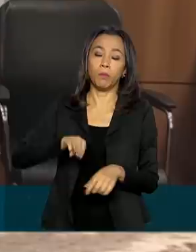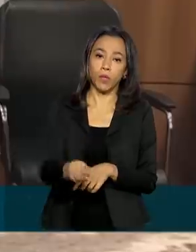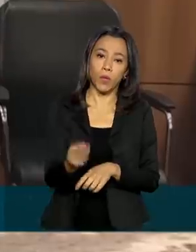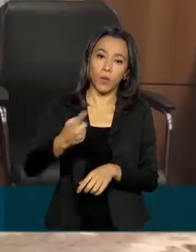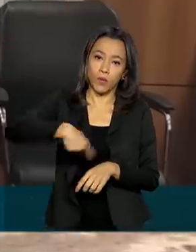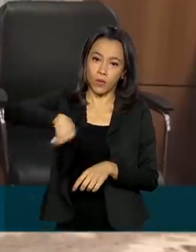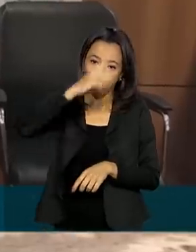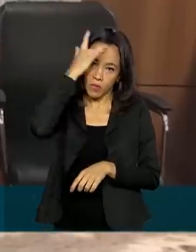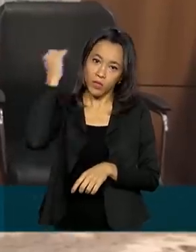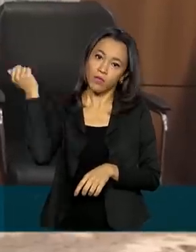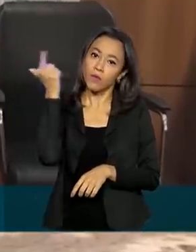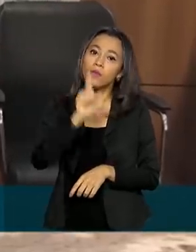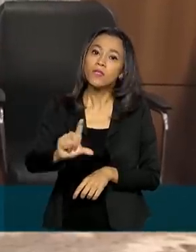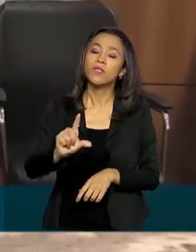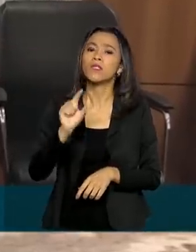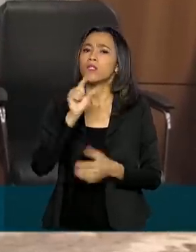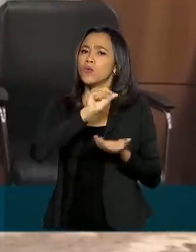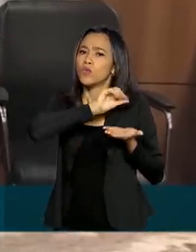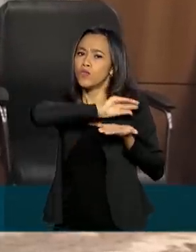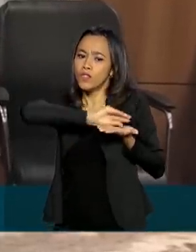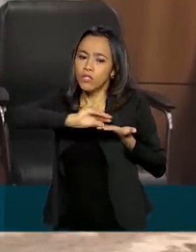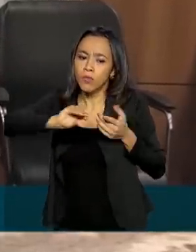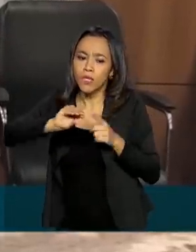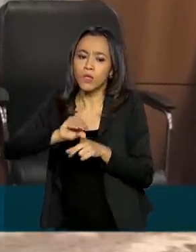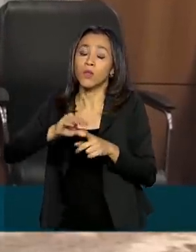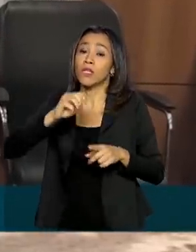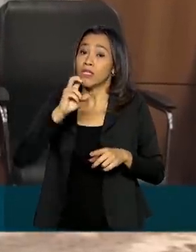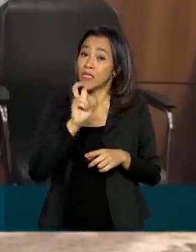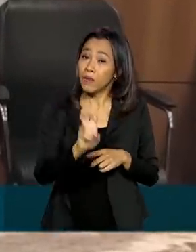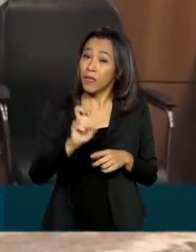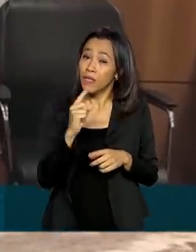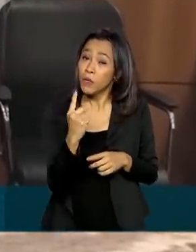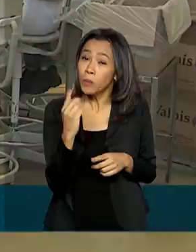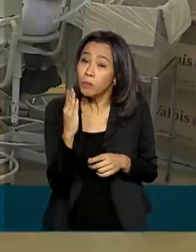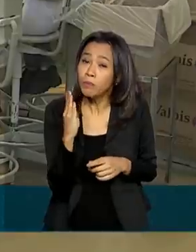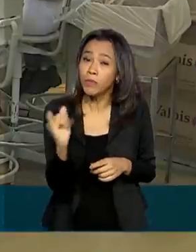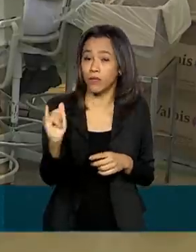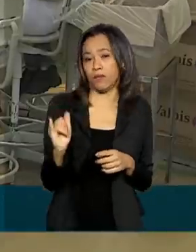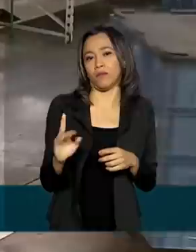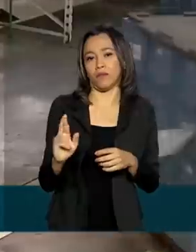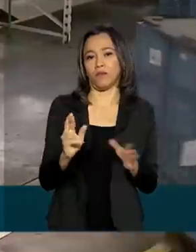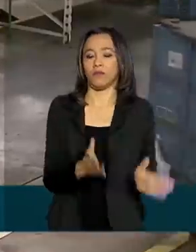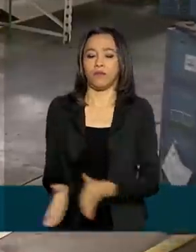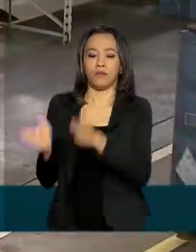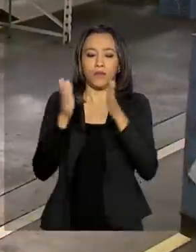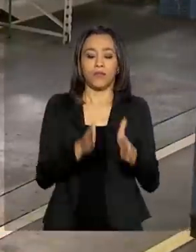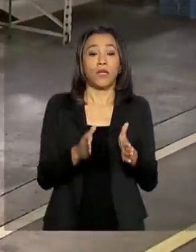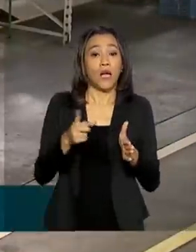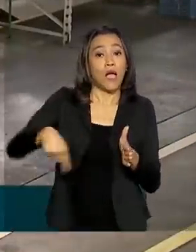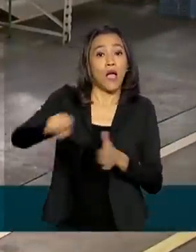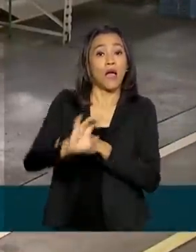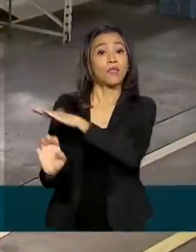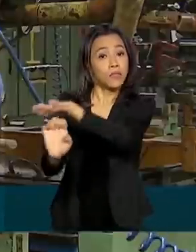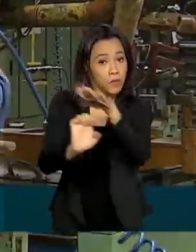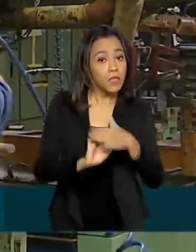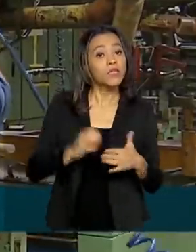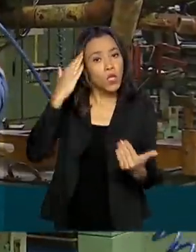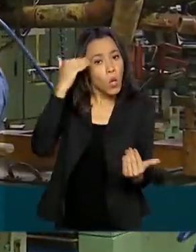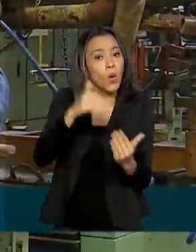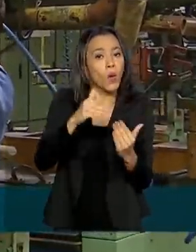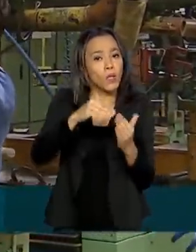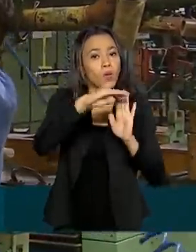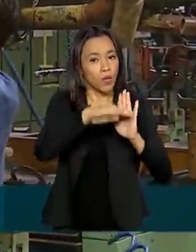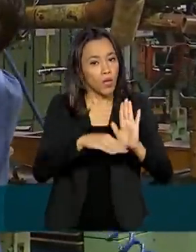beneficiados a um investimento de 51 bilhões de reais. As empresas que optarem pelo programa se